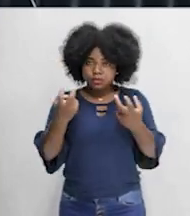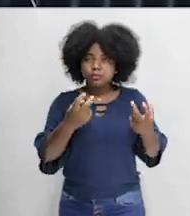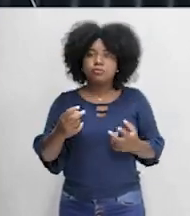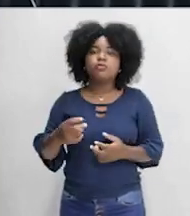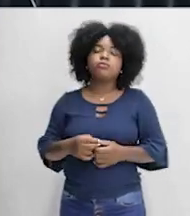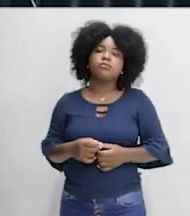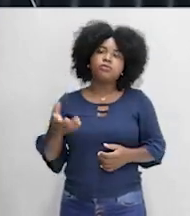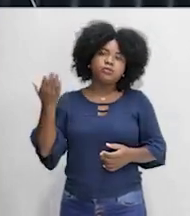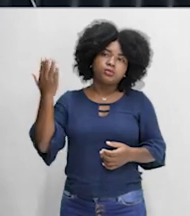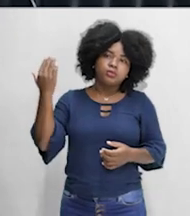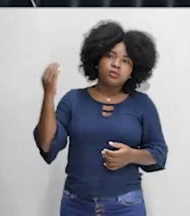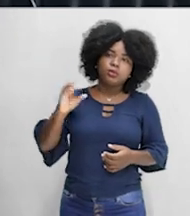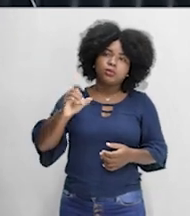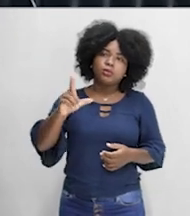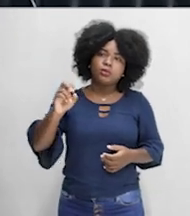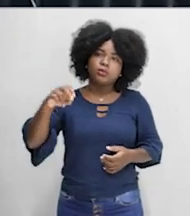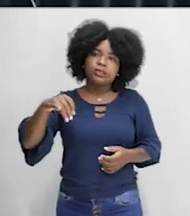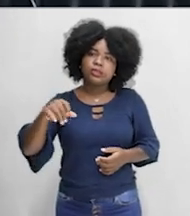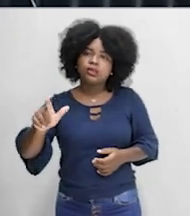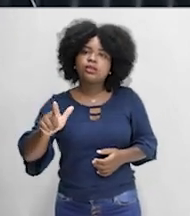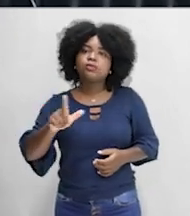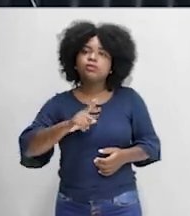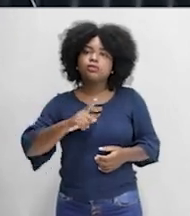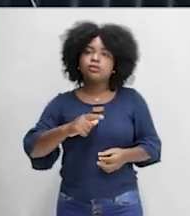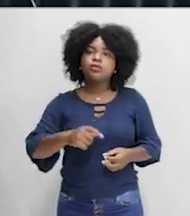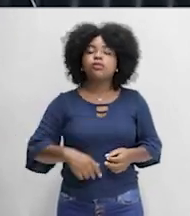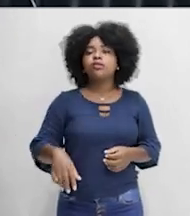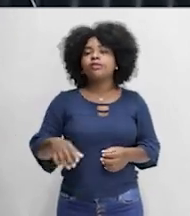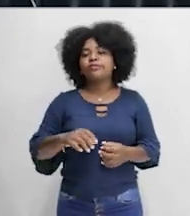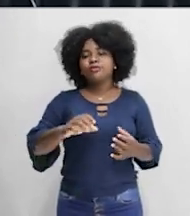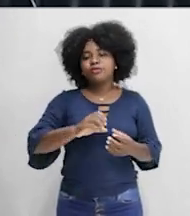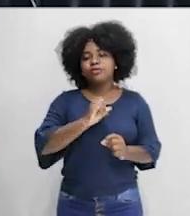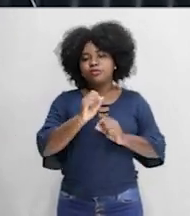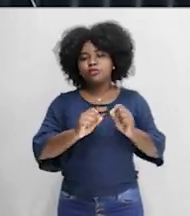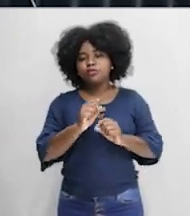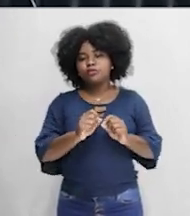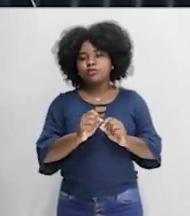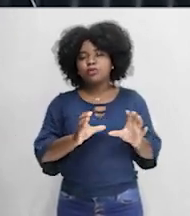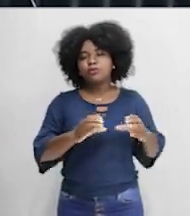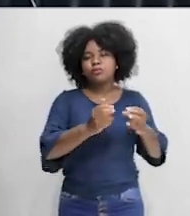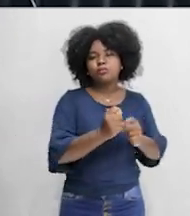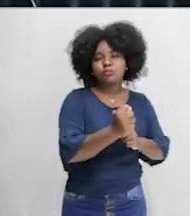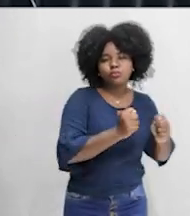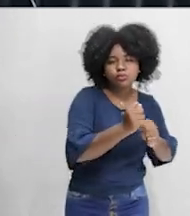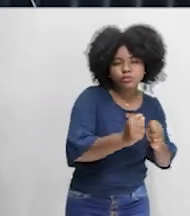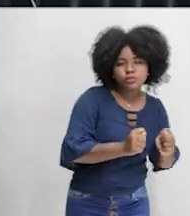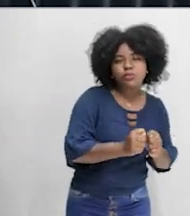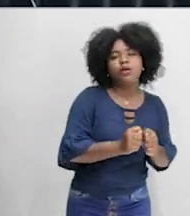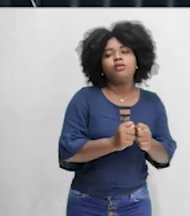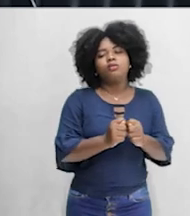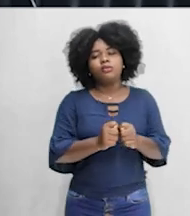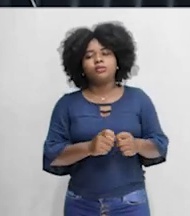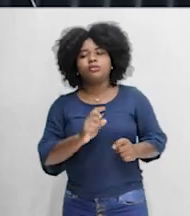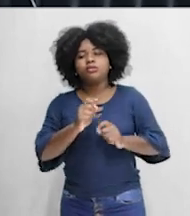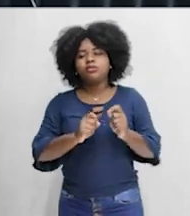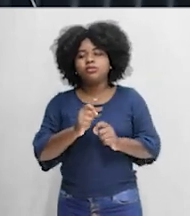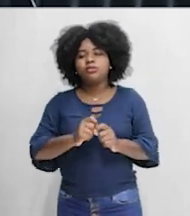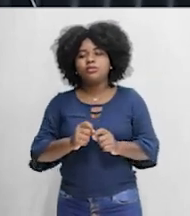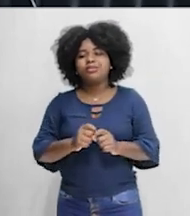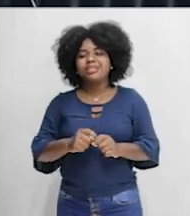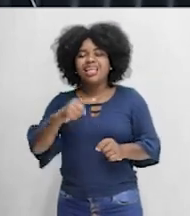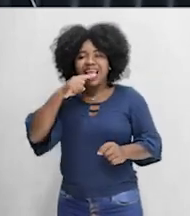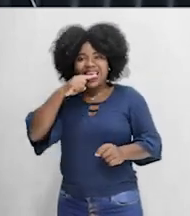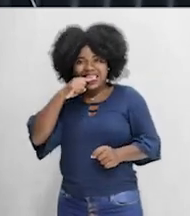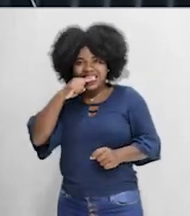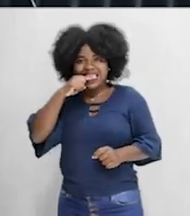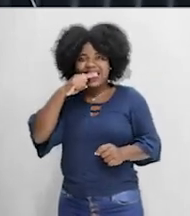e até imperial, a gente vai perceber que o Brasil passa por ciclos econômicos. Ciclo da cana-de-açúcar, ciclo do ouro, ciclo do pau-brasil e assim sucessivamente.